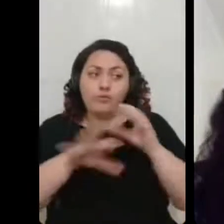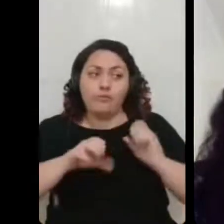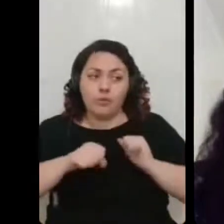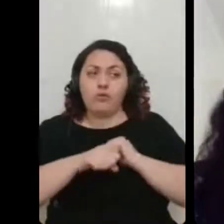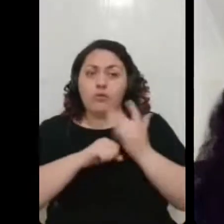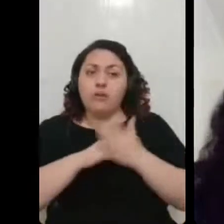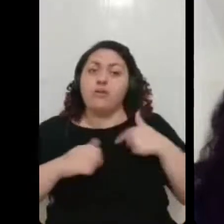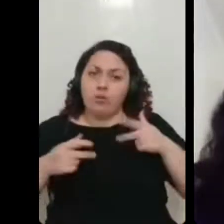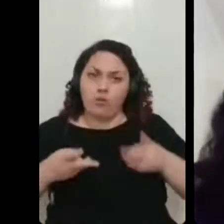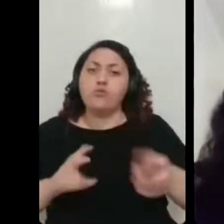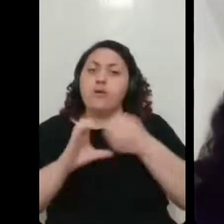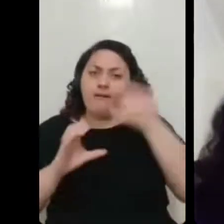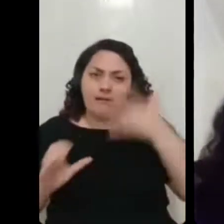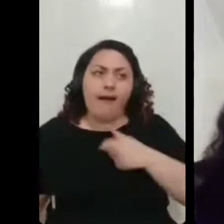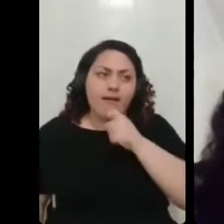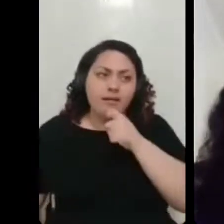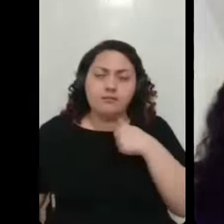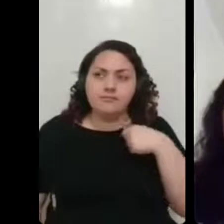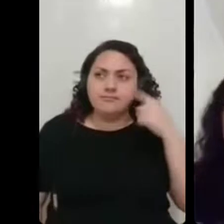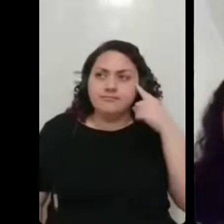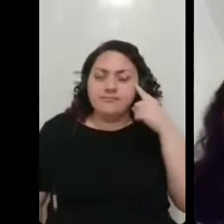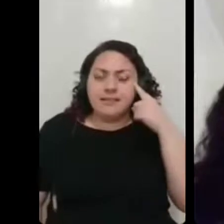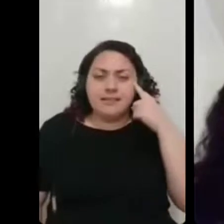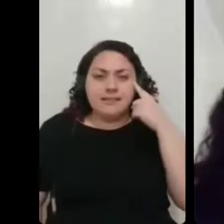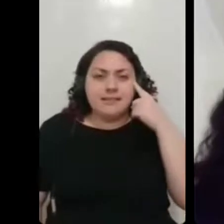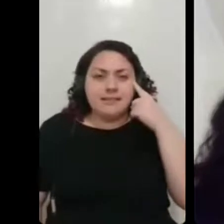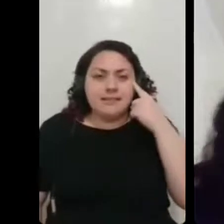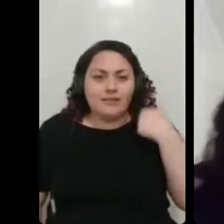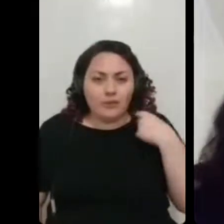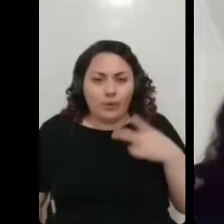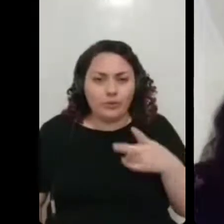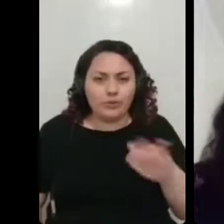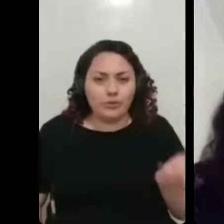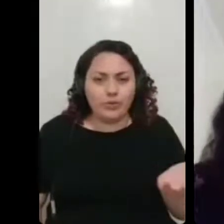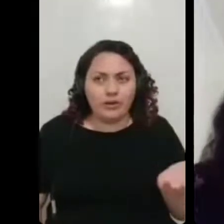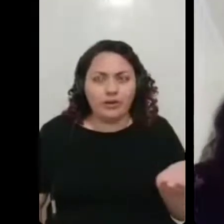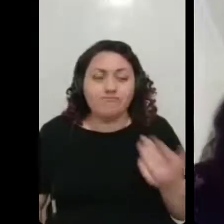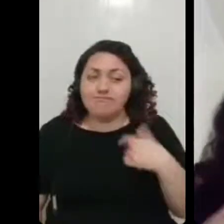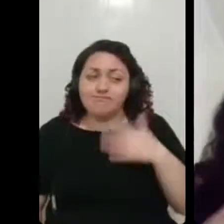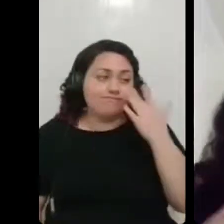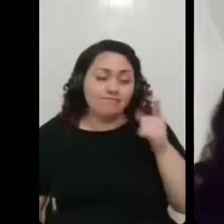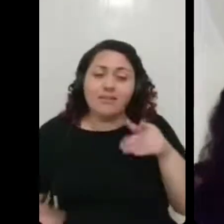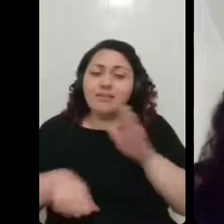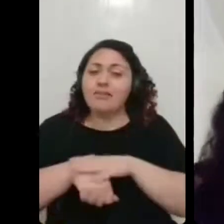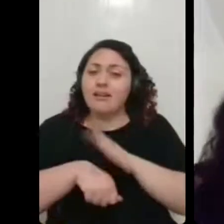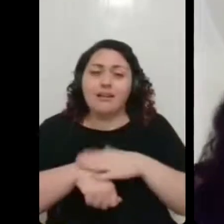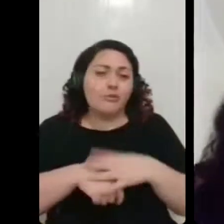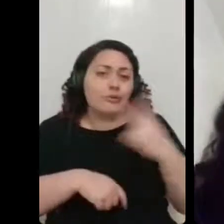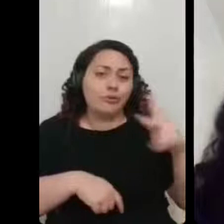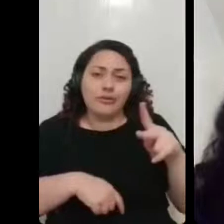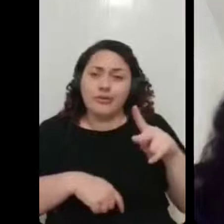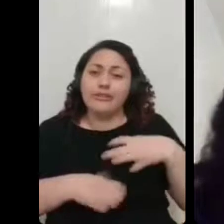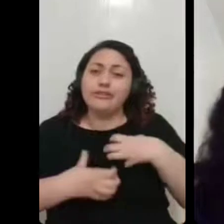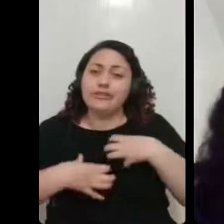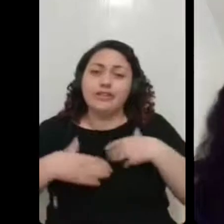poxa, isso vai longe. Será que vai ou não vai? E a gente não sabe, né? Ela falou, eu não tenho como prever. Quanto tempo tu vai manter alguns sintomas